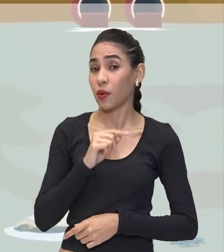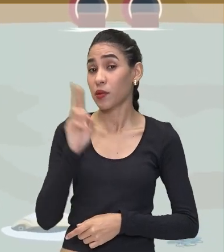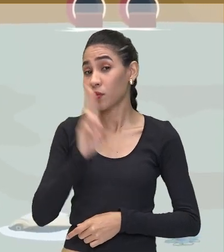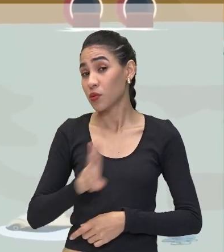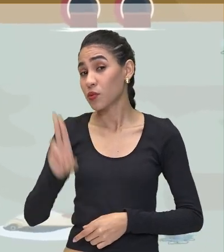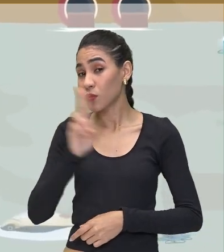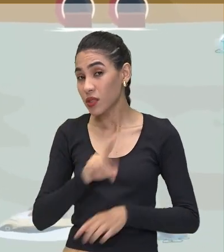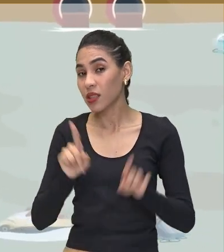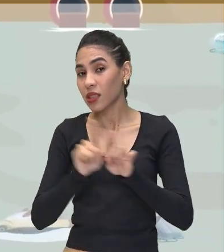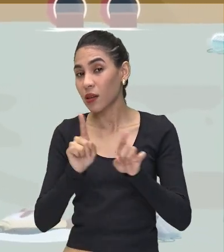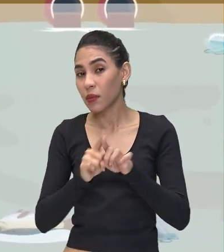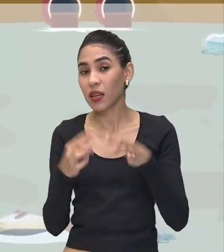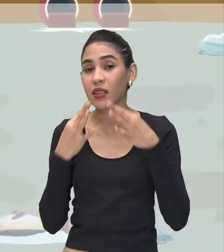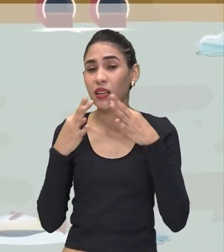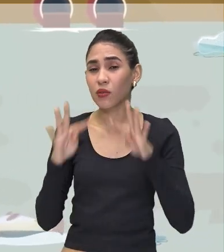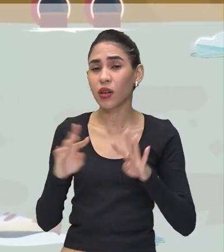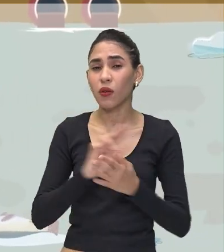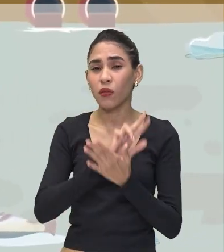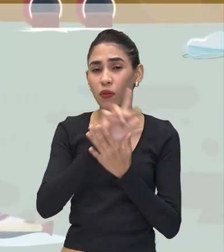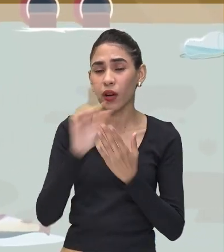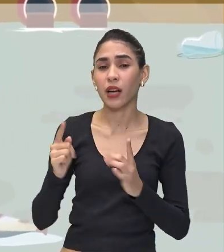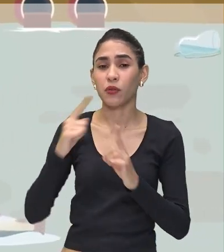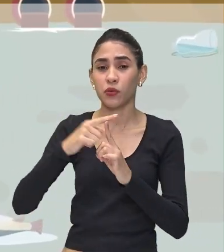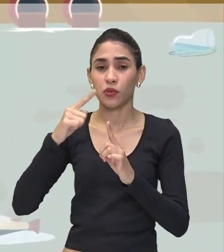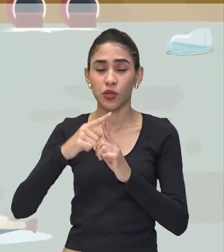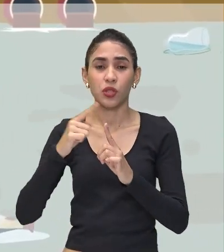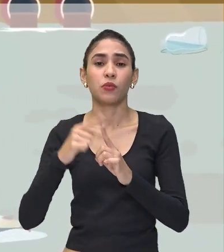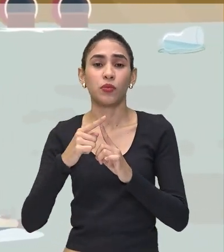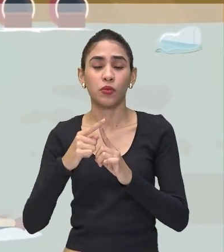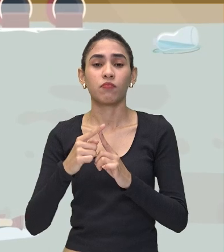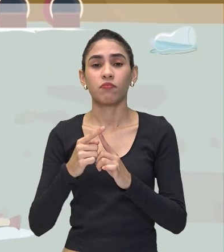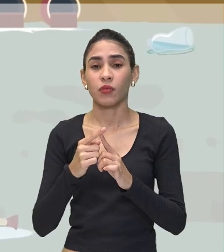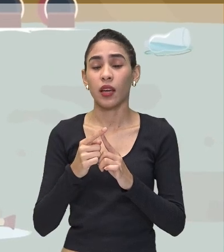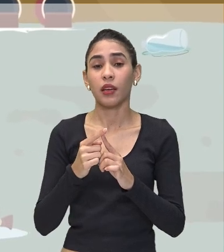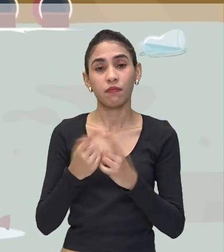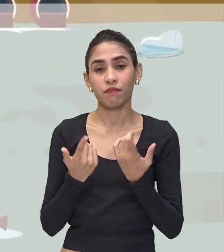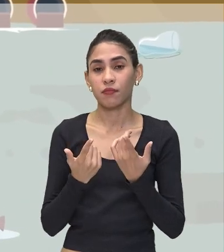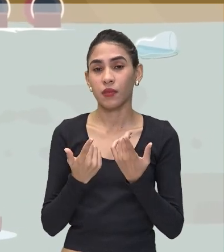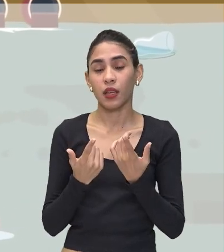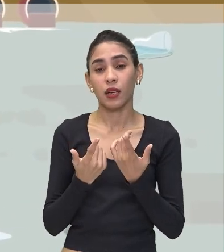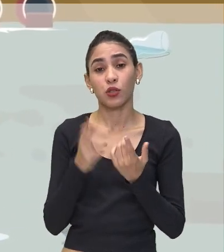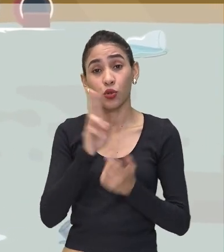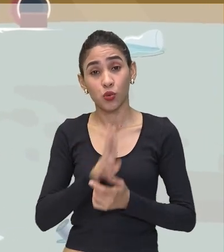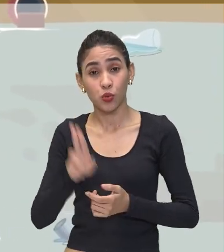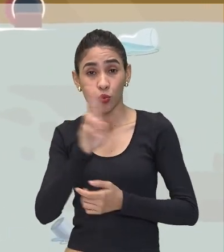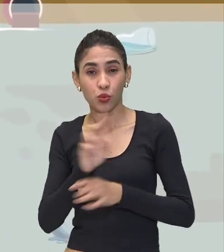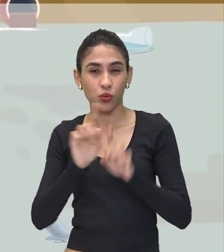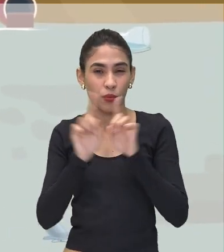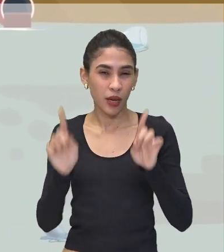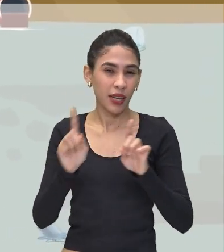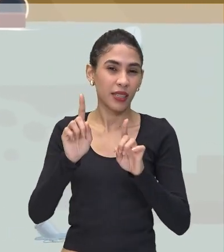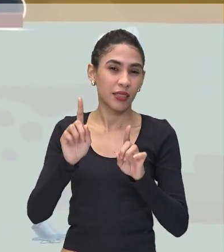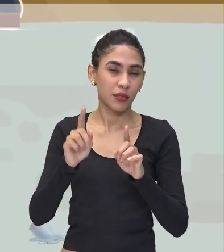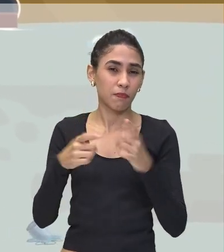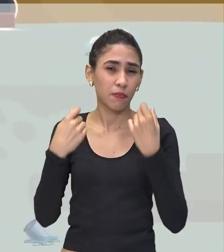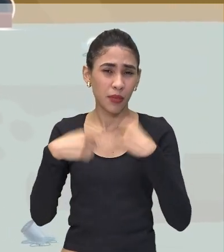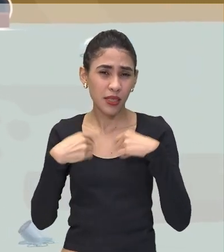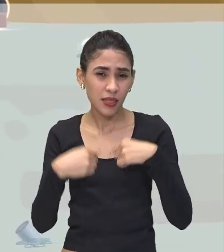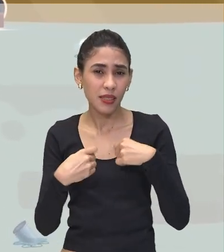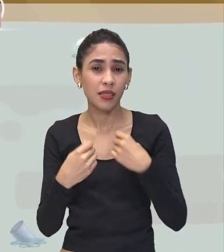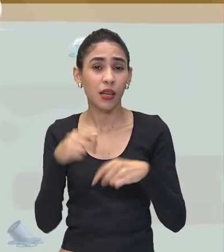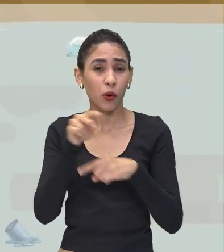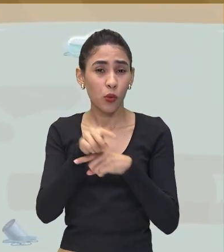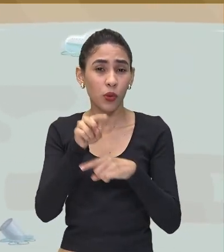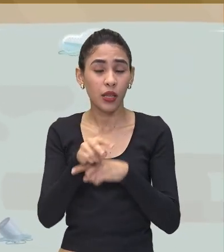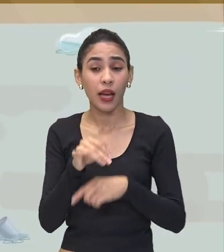naturais Para vários tipos De produções Mas é necessário Ter o cuidado Do destino A destinação Ou